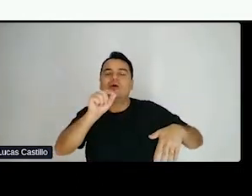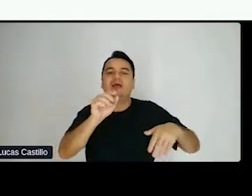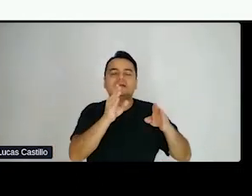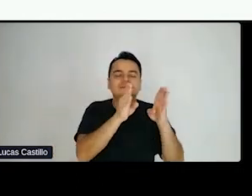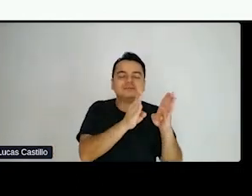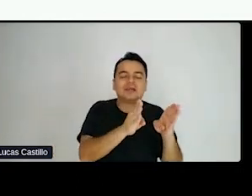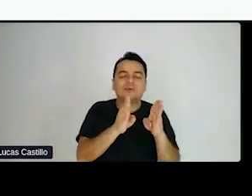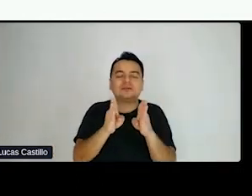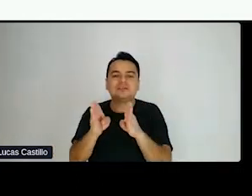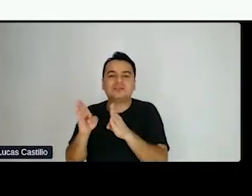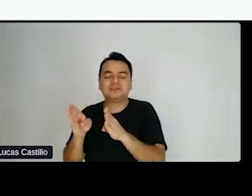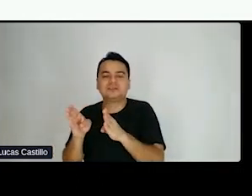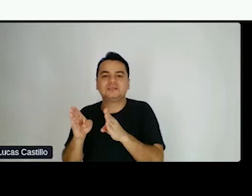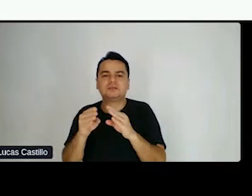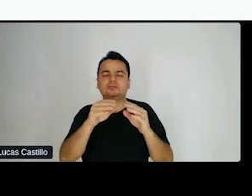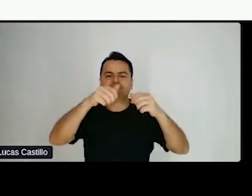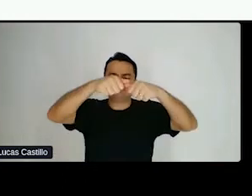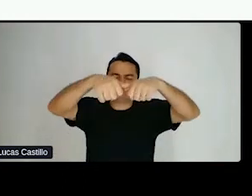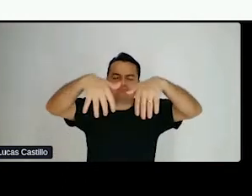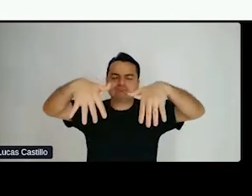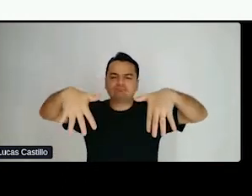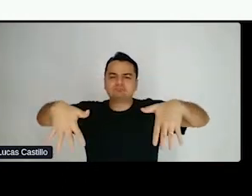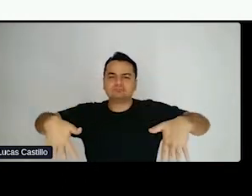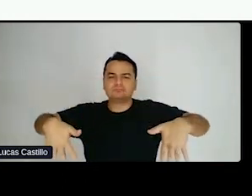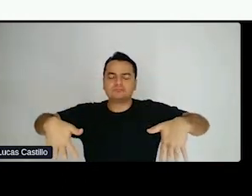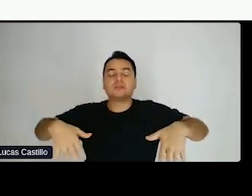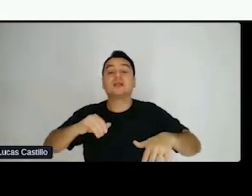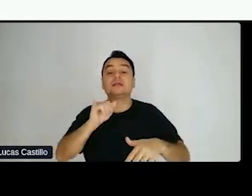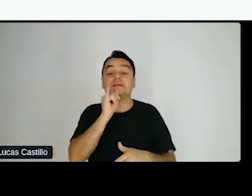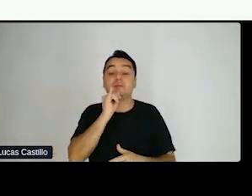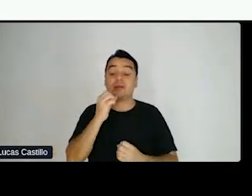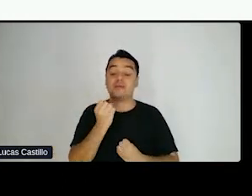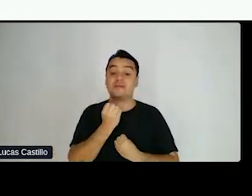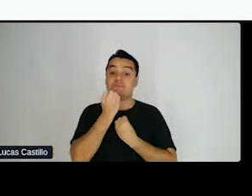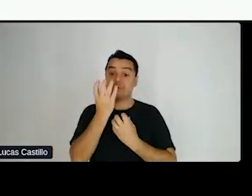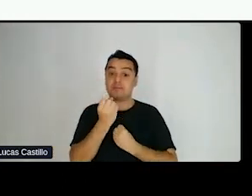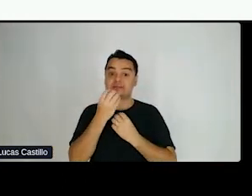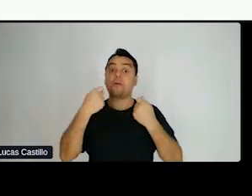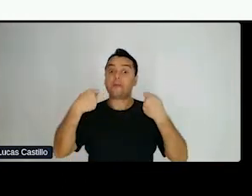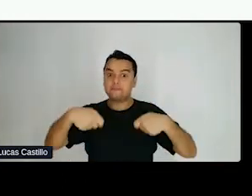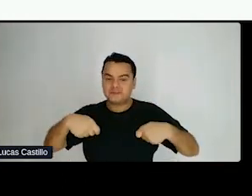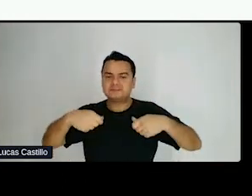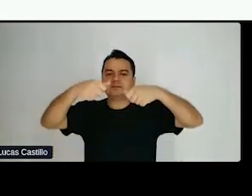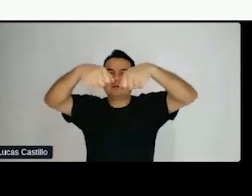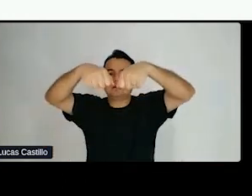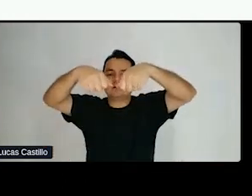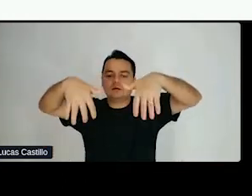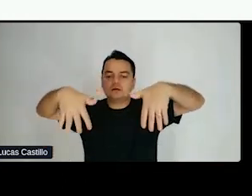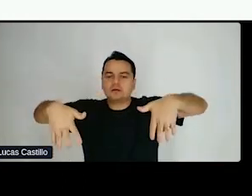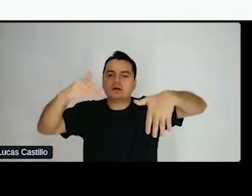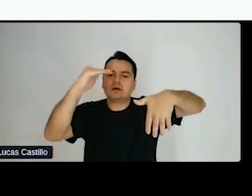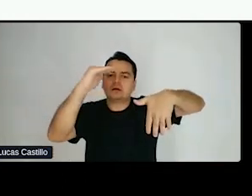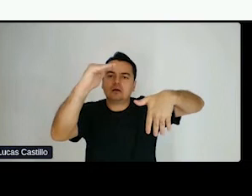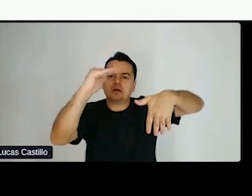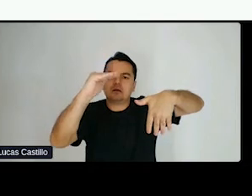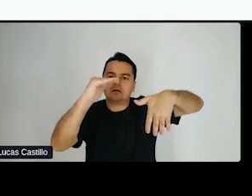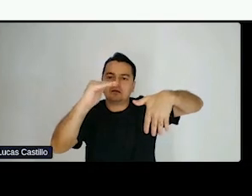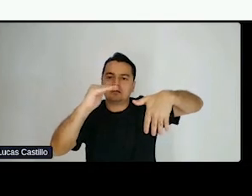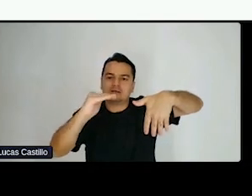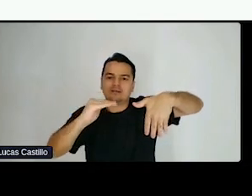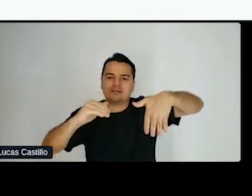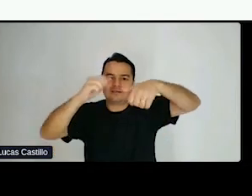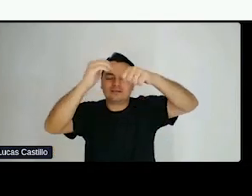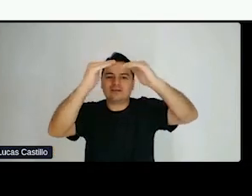O que eu quero dizer com isso? A informação, ela tem que ter uma hierarquia para que ela seja organizada de uma forma objetiva.